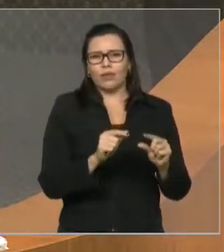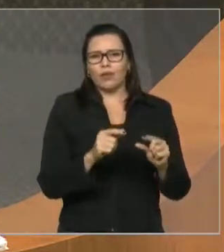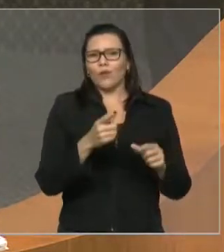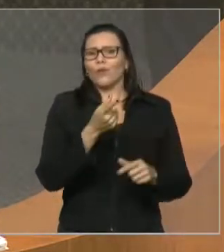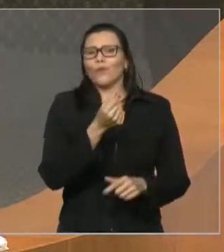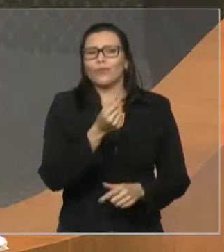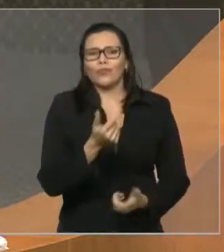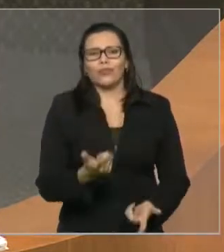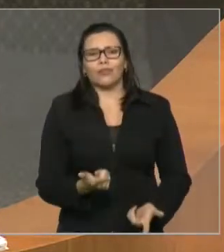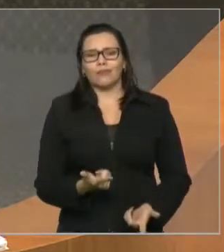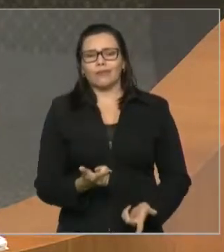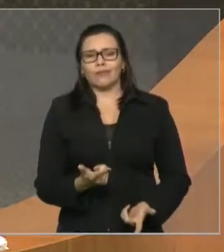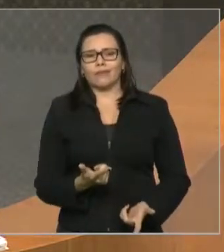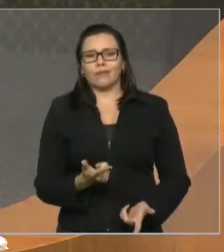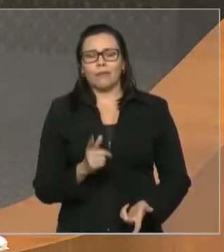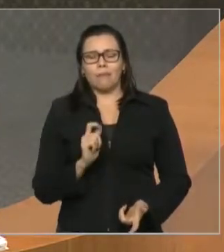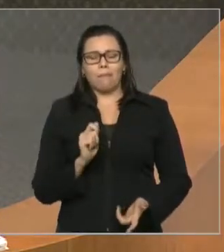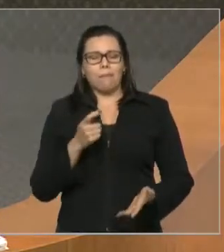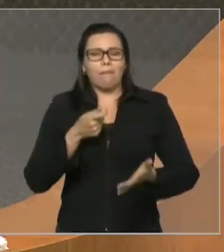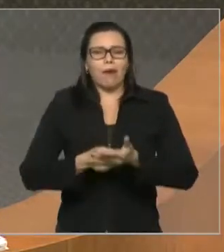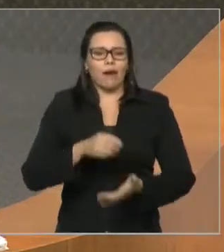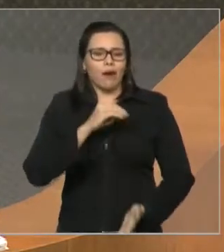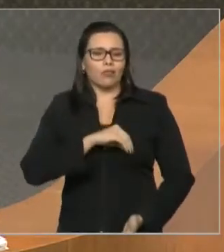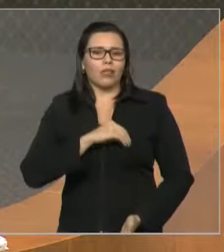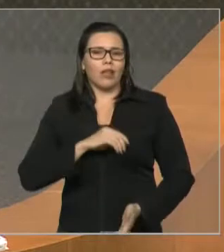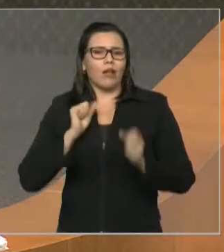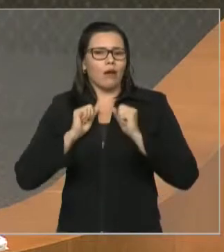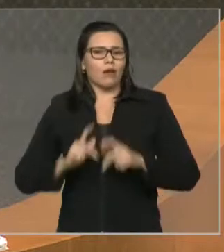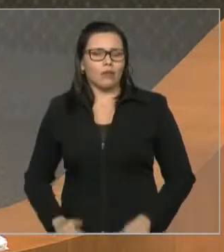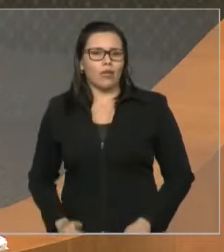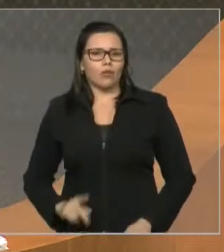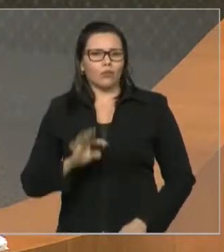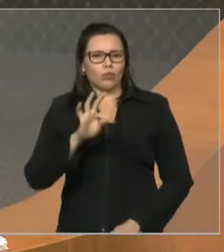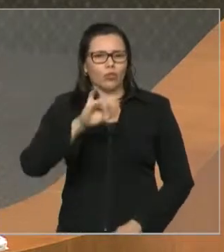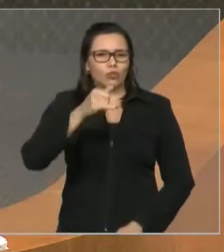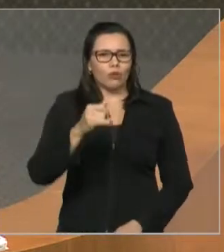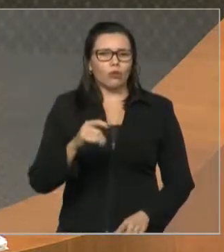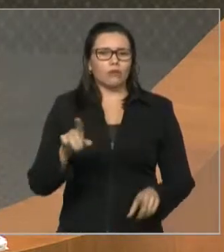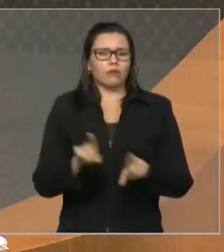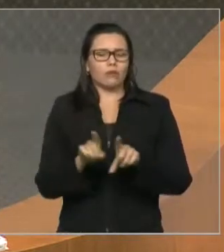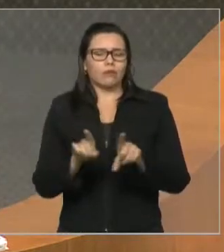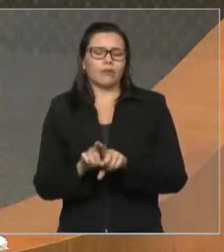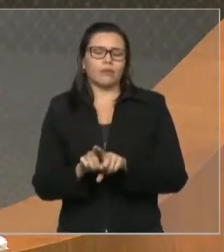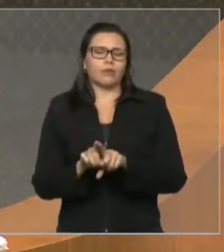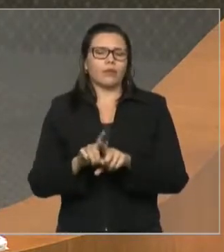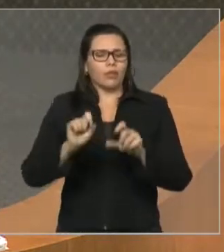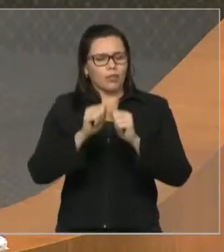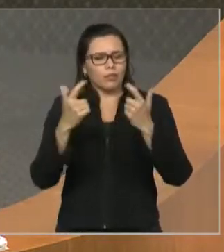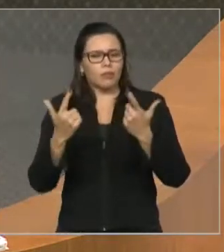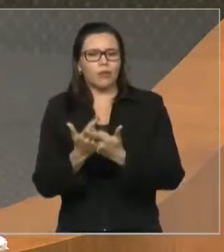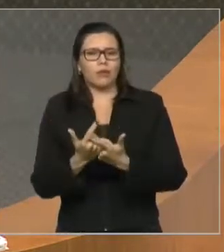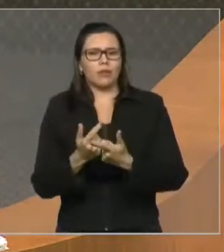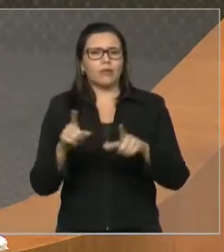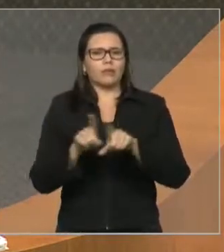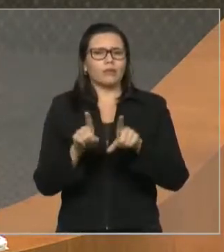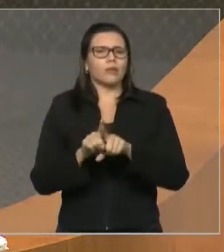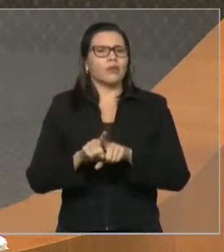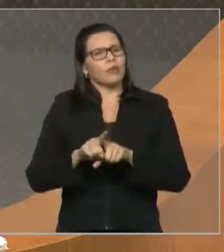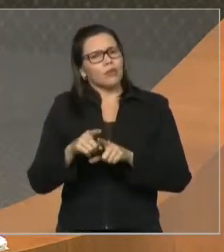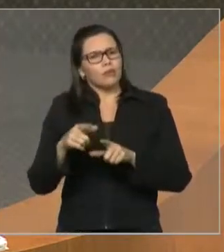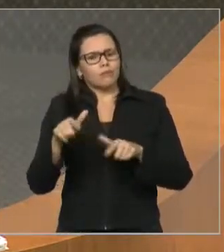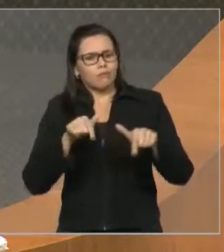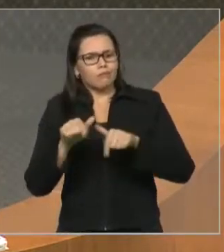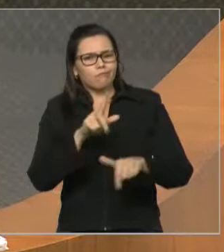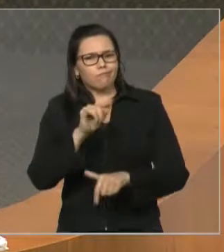Volto a reafirmar, jamais faço ilação nos meus pronunciamentos. É isso. Agora eu te pergunto uma